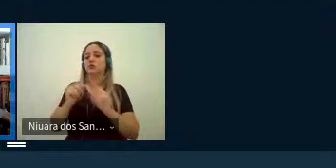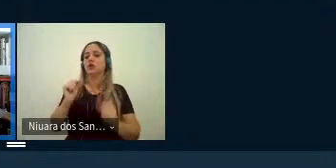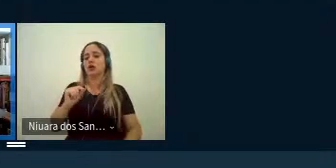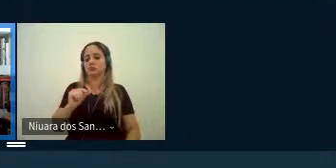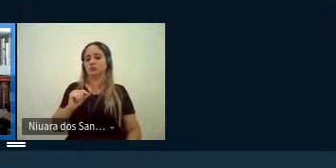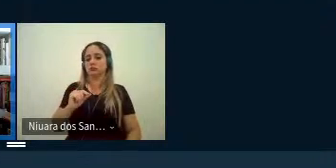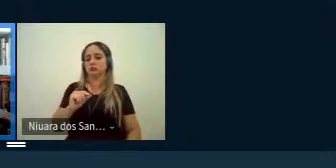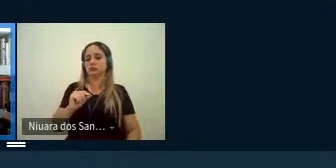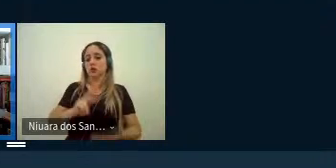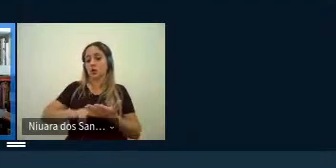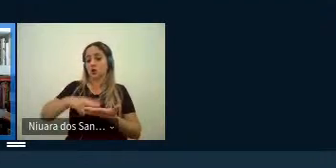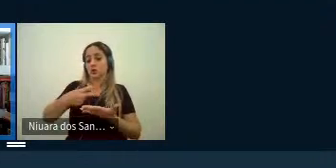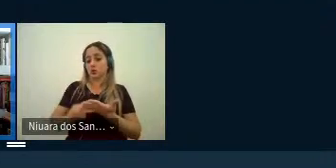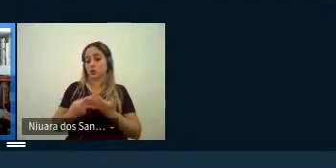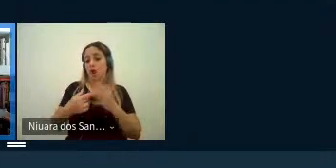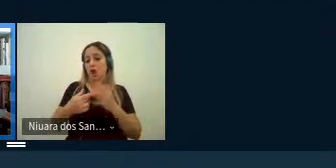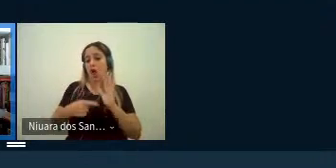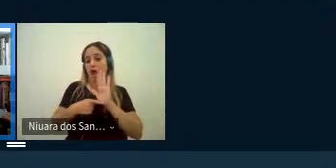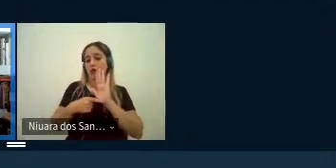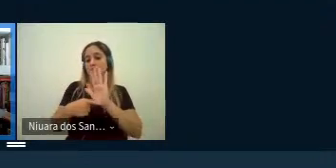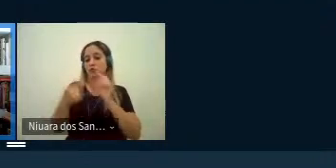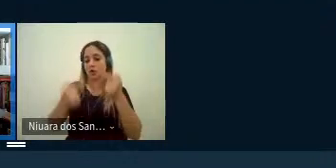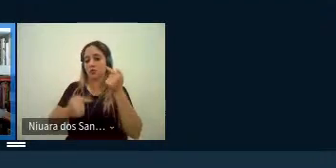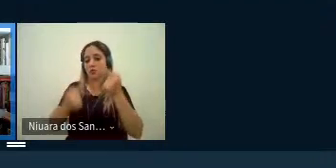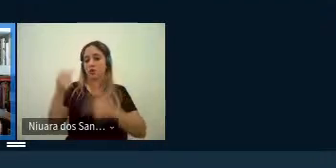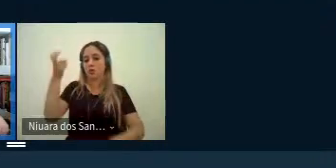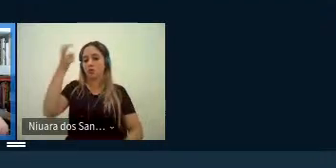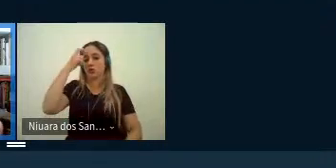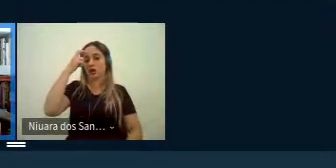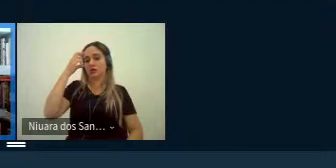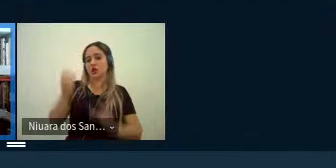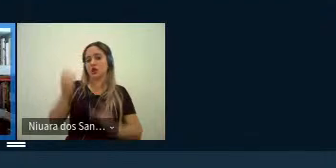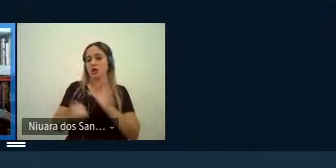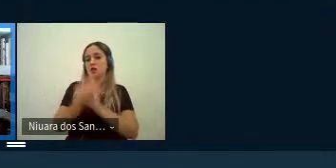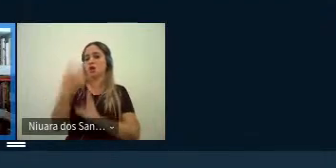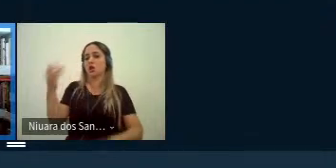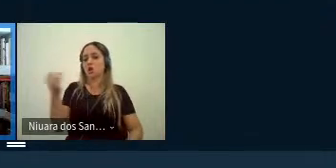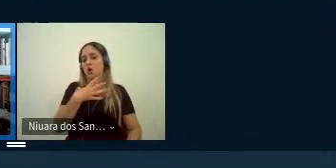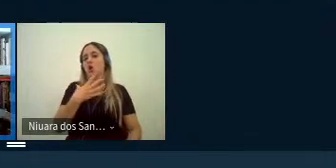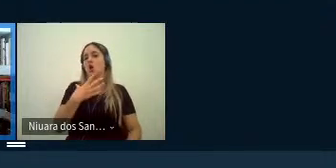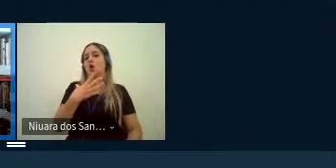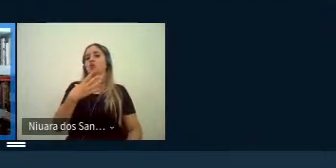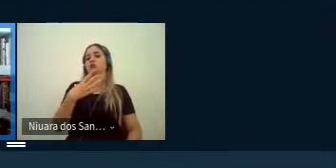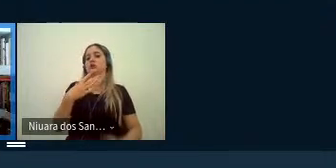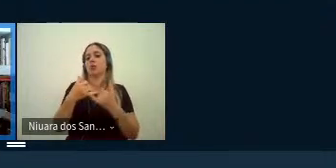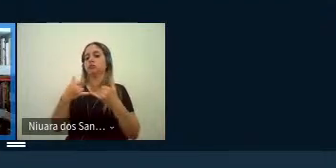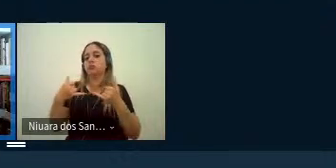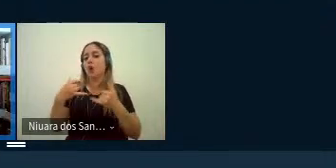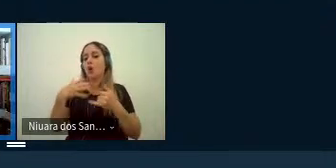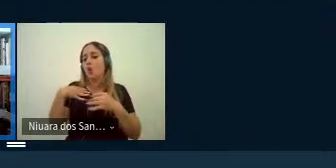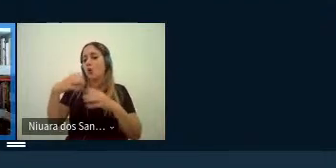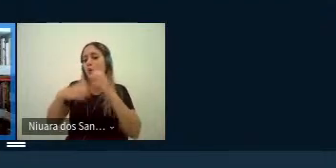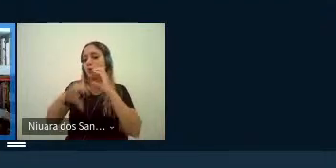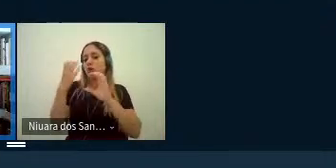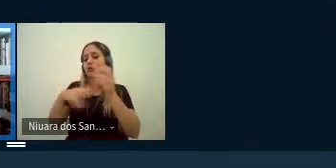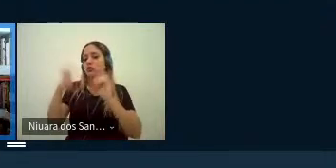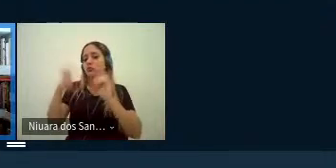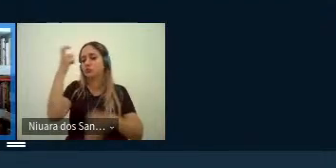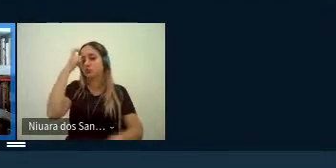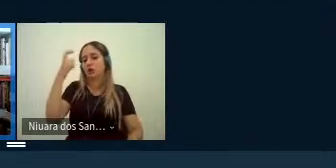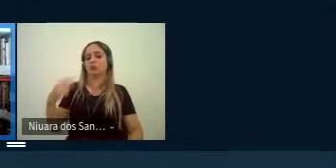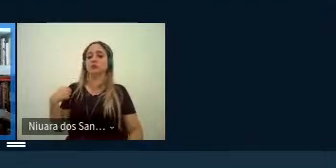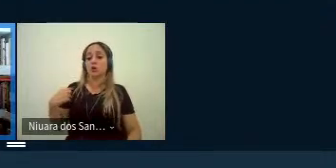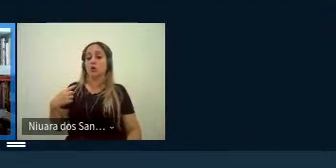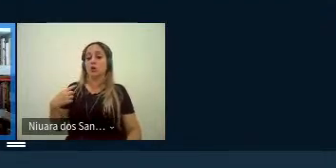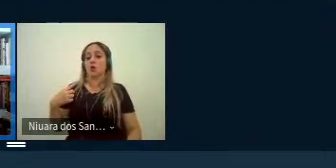tradutores contribuem para os debates culturais e criam novas linhas de comunicação cultural os tradutores